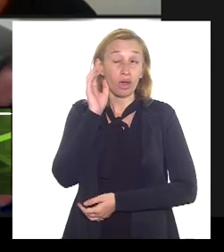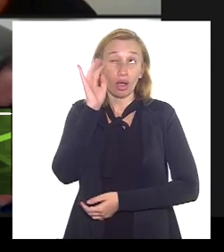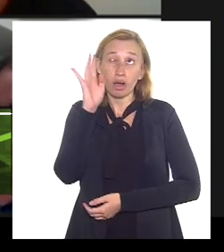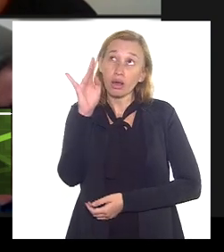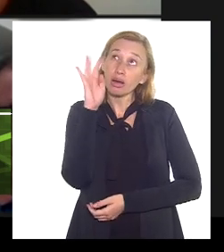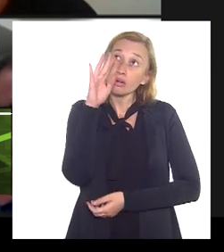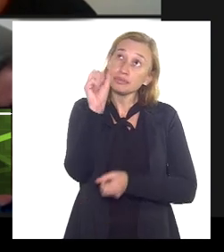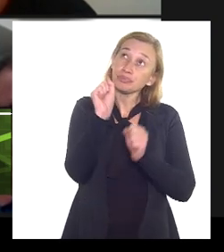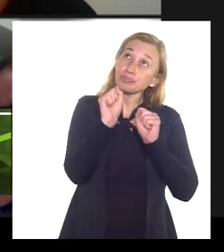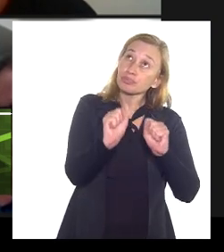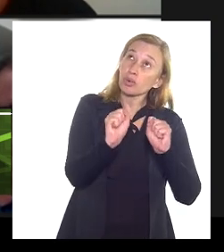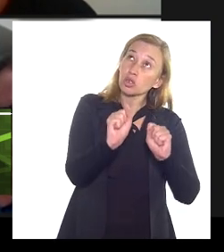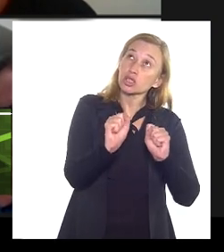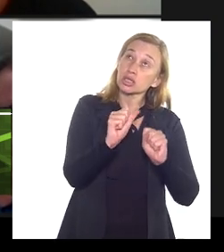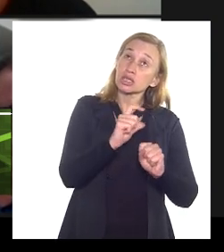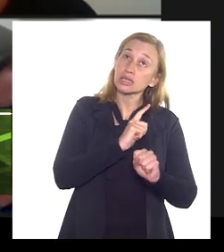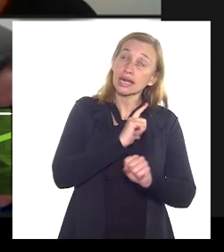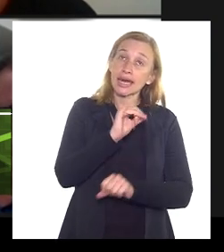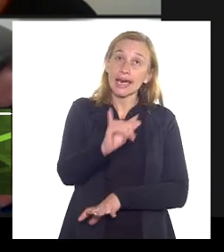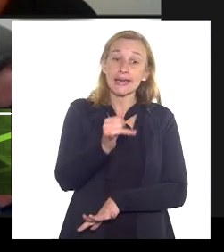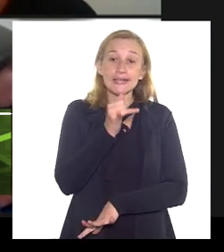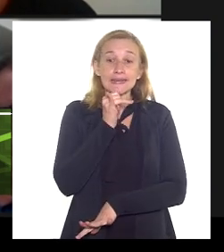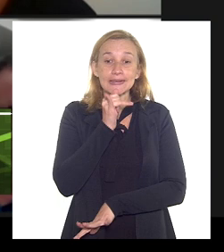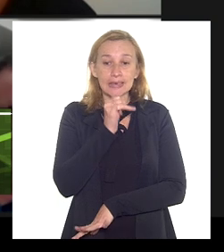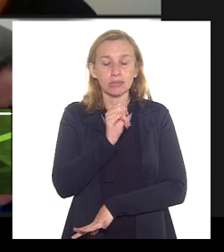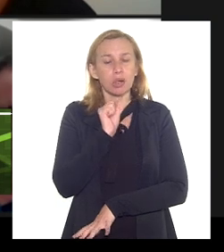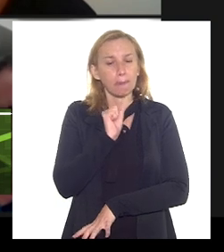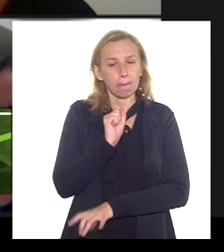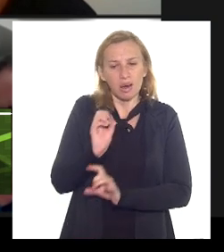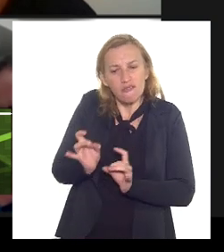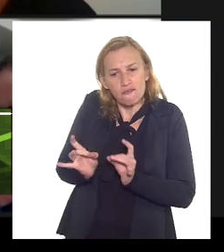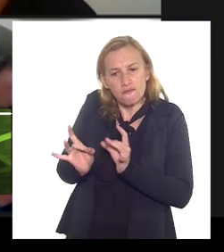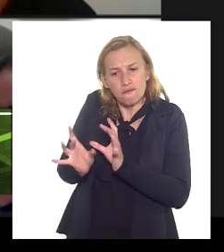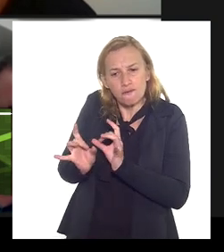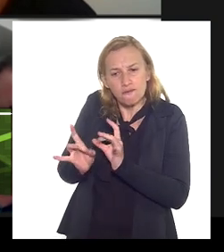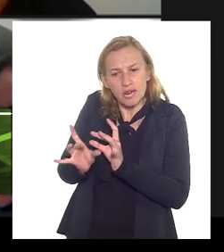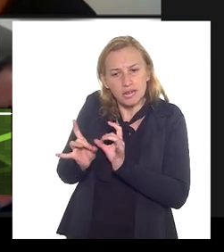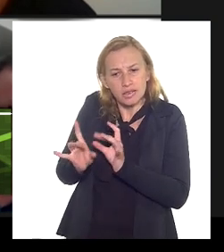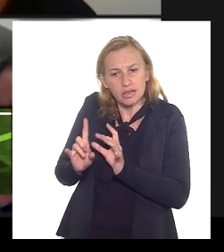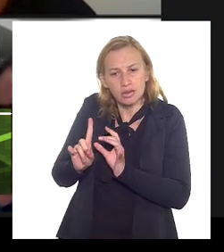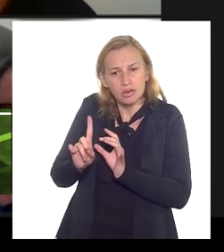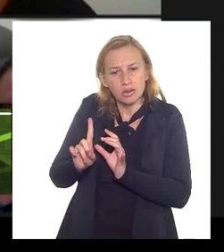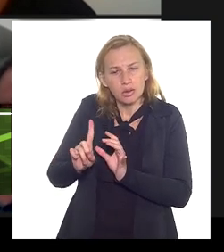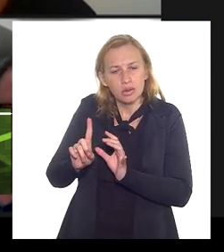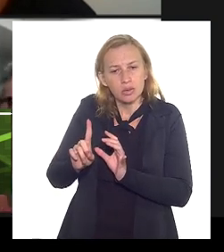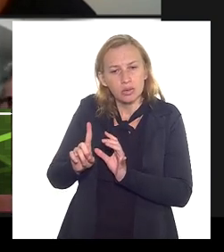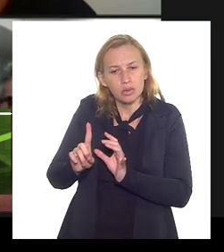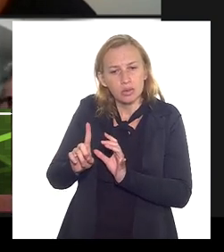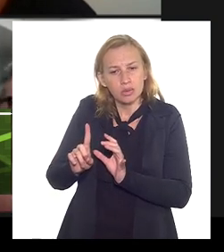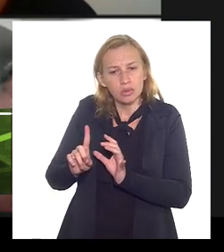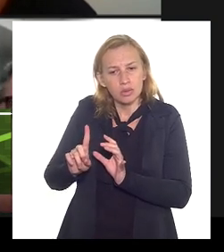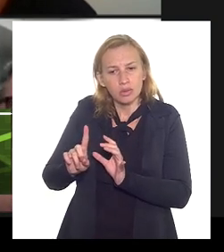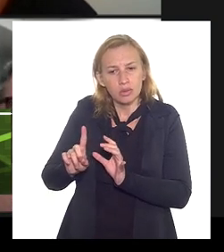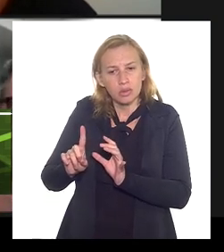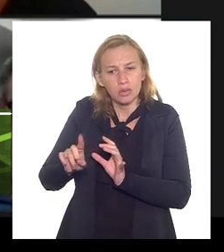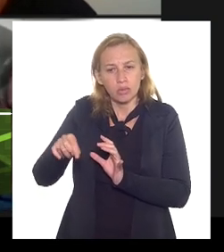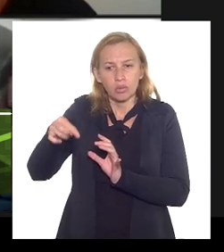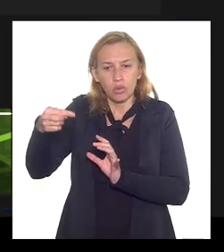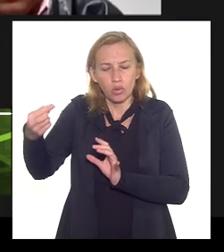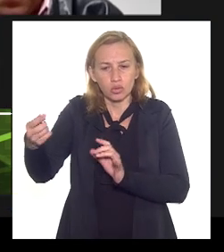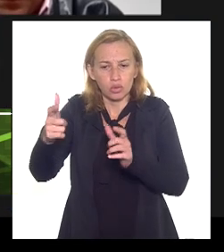possa ter um campo por exemplo que vai ser vendido com o terceiro e esse terceiro